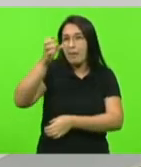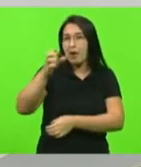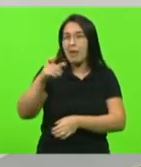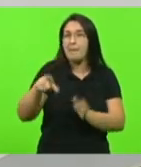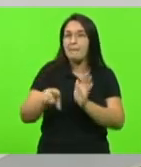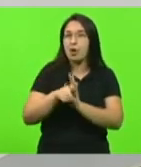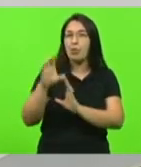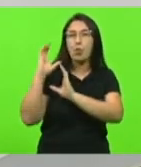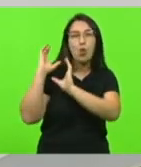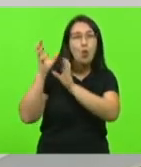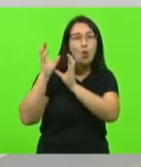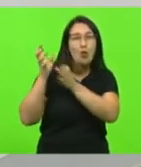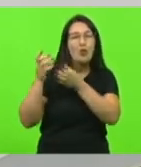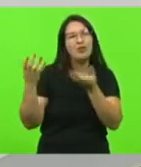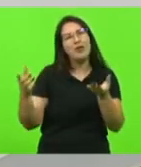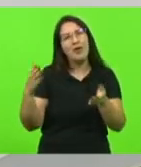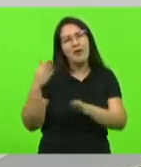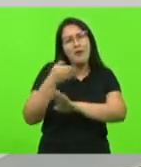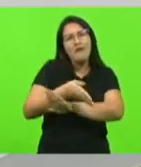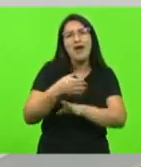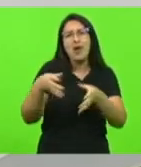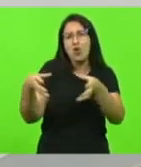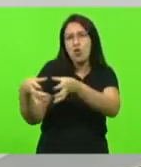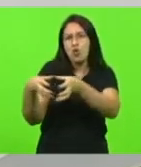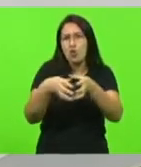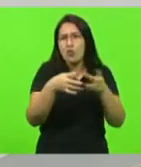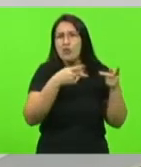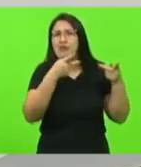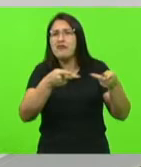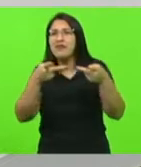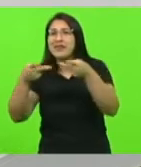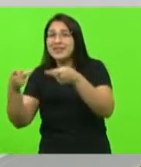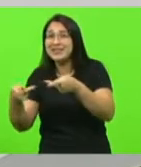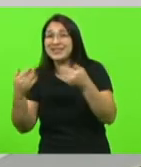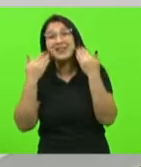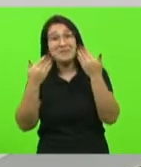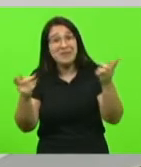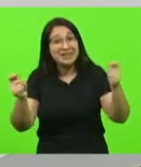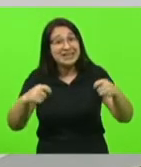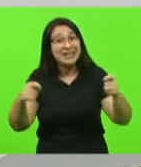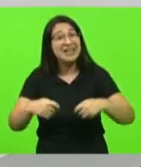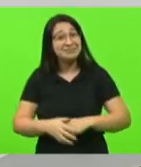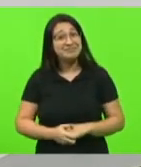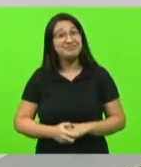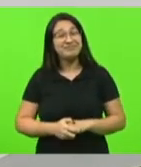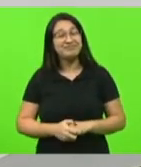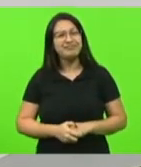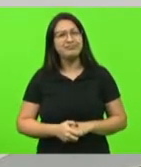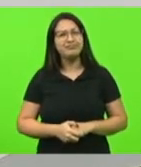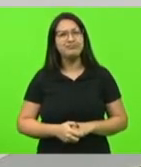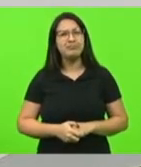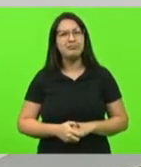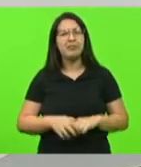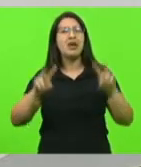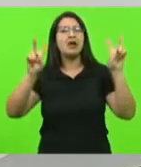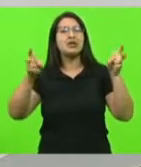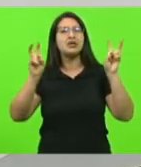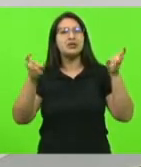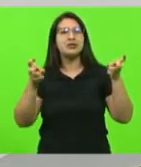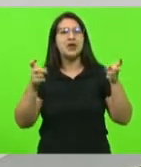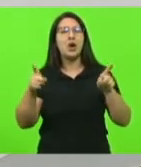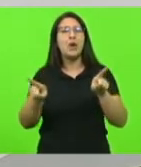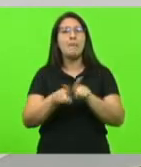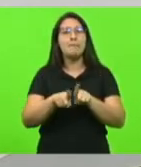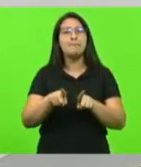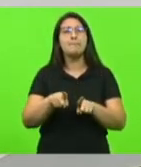grupo de criança de visitante a gente mostrar isso aí tem um ditado chinês deputado que eu gosto muito que ele